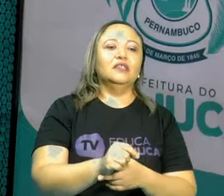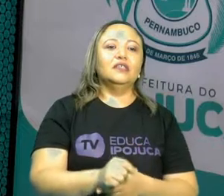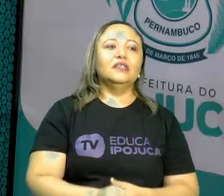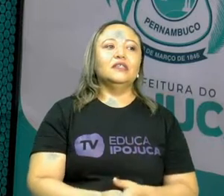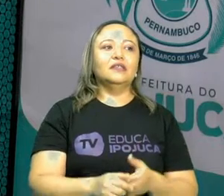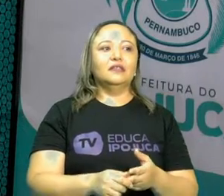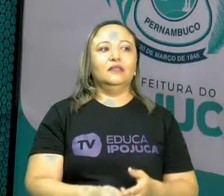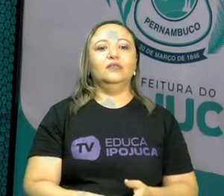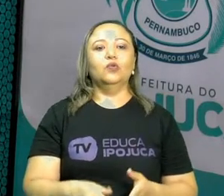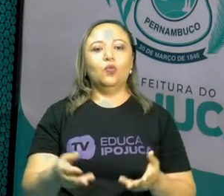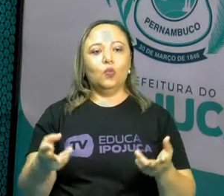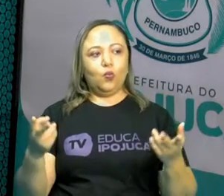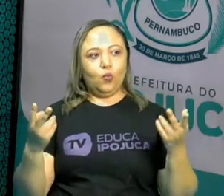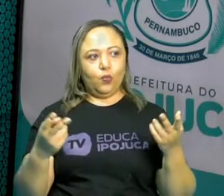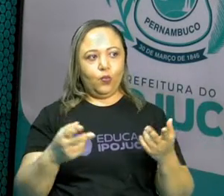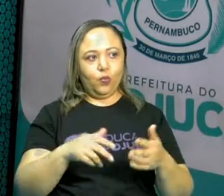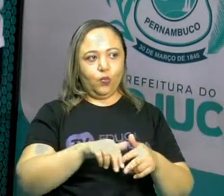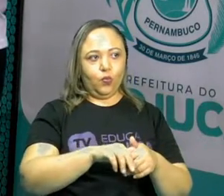Está certo?